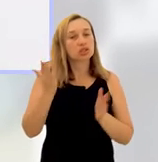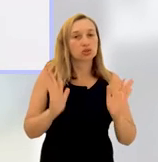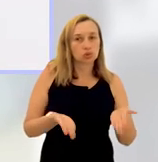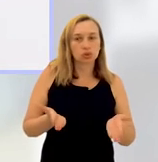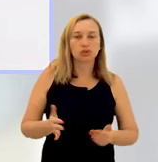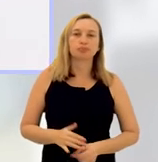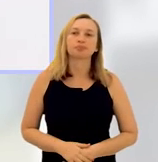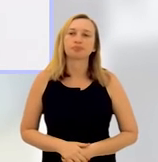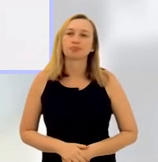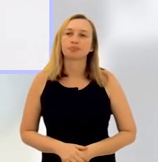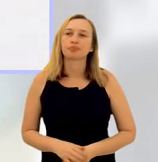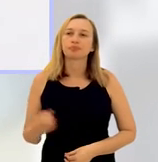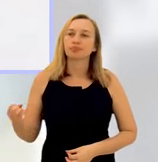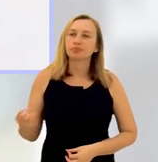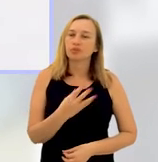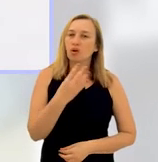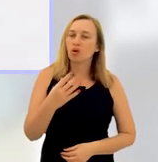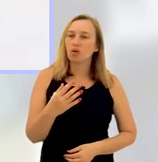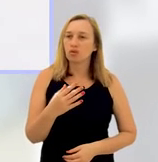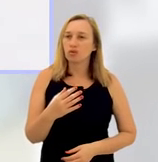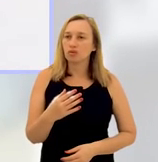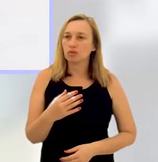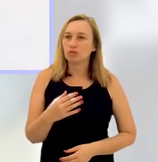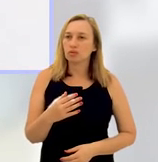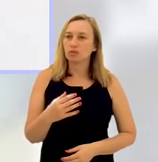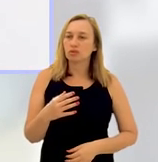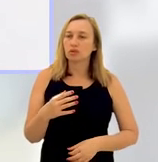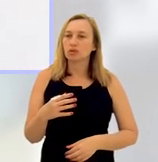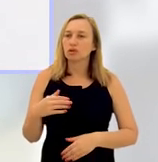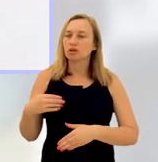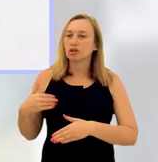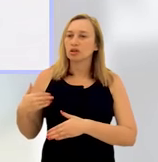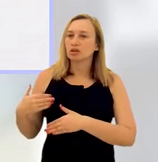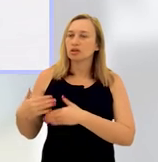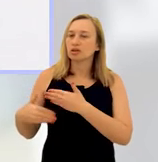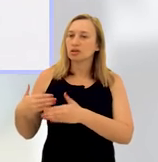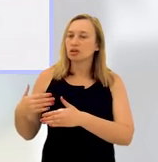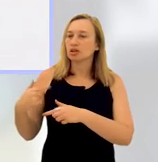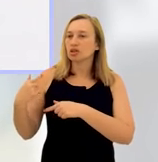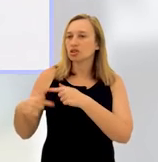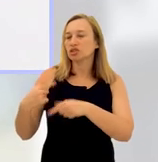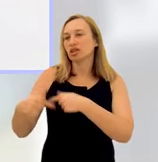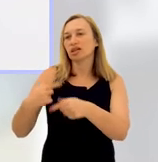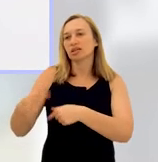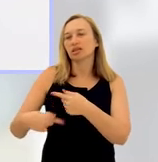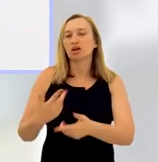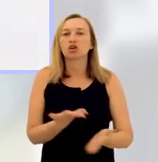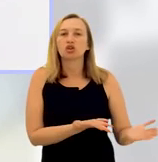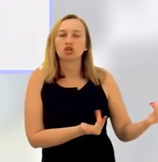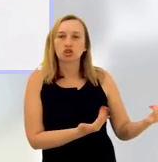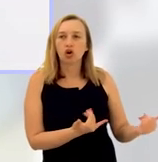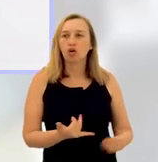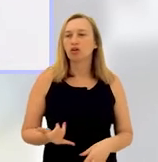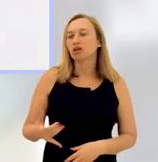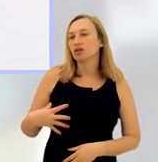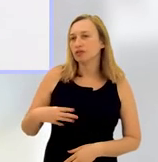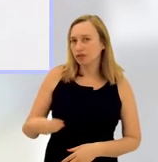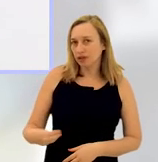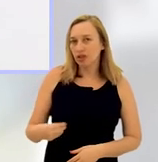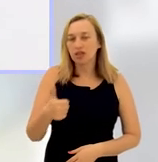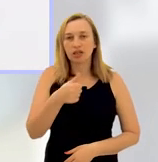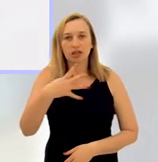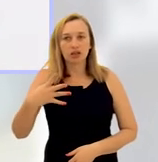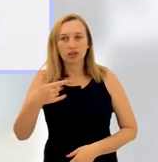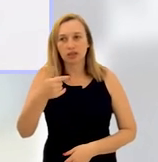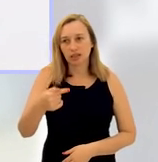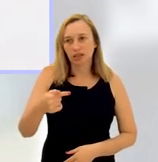importante hoje em dia. Essa nova geração que vem por aí, os jovens, os meus filhos de 14,